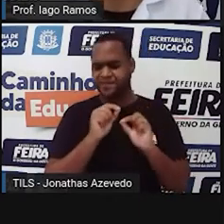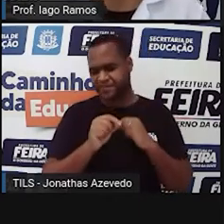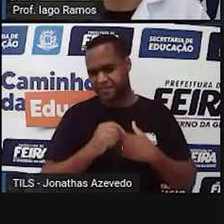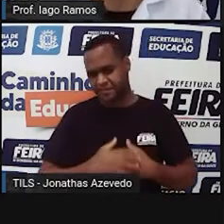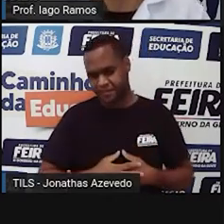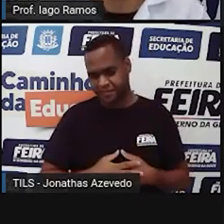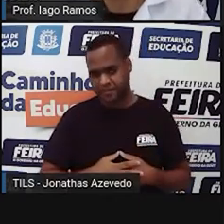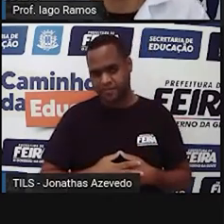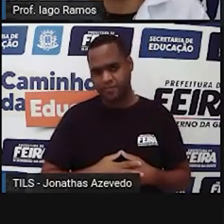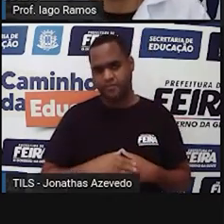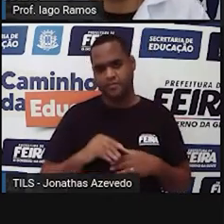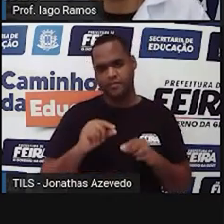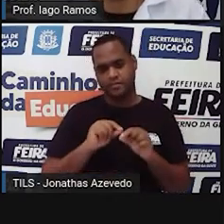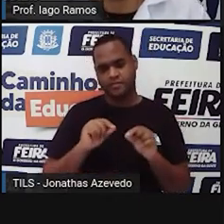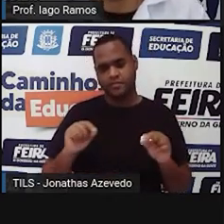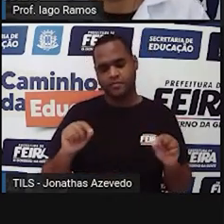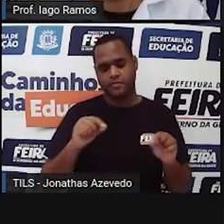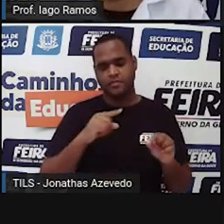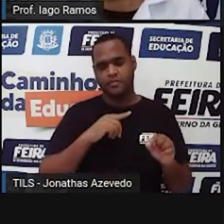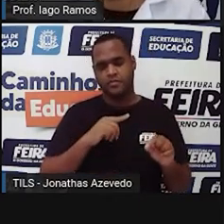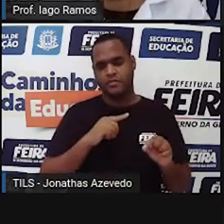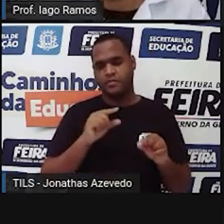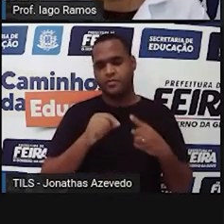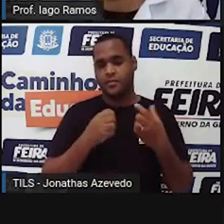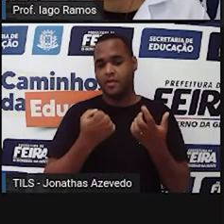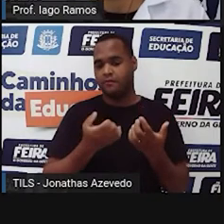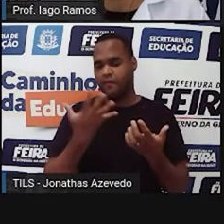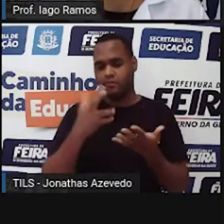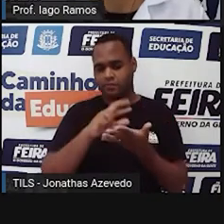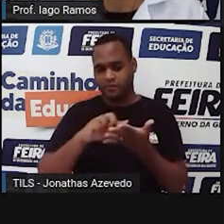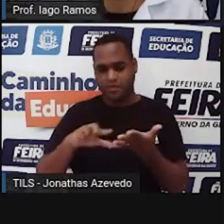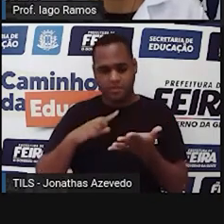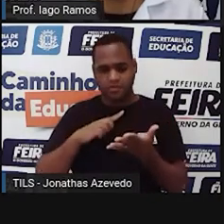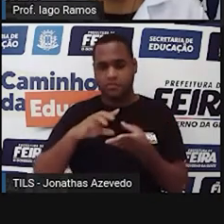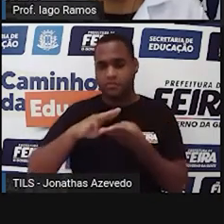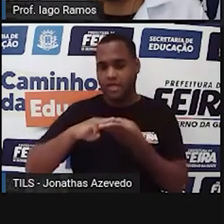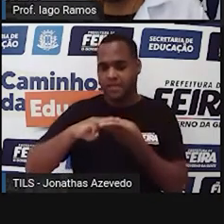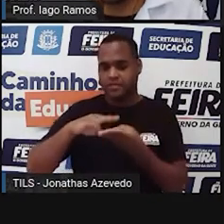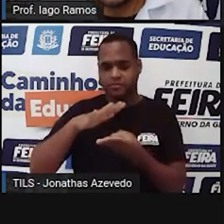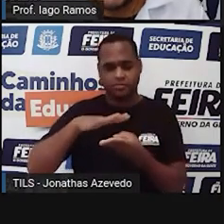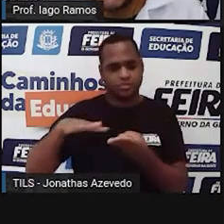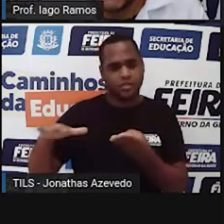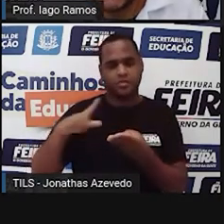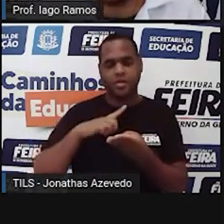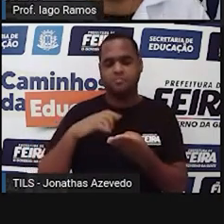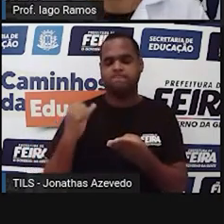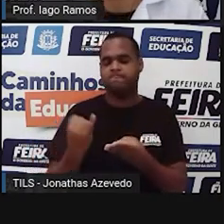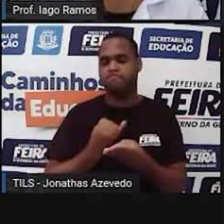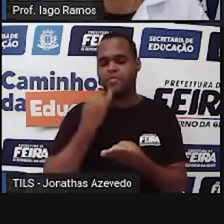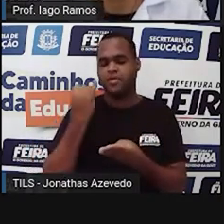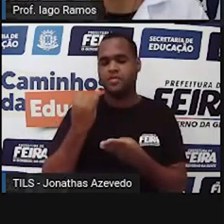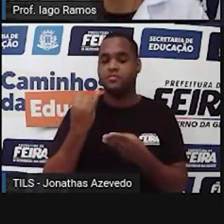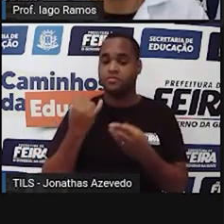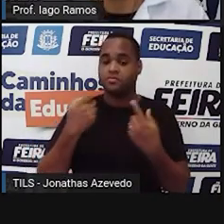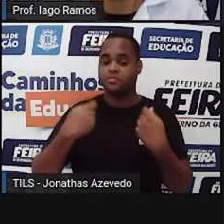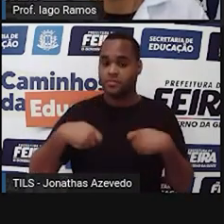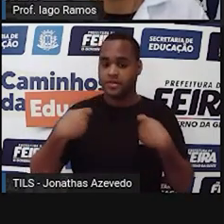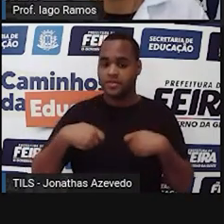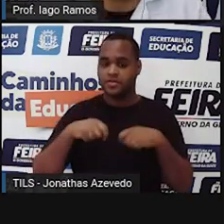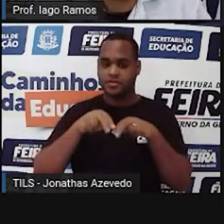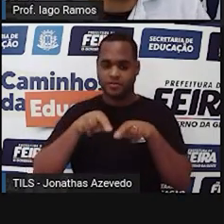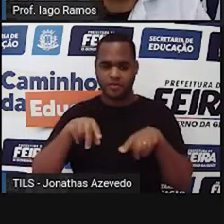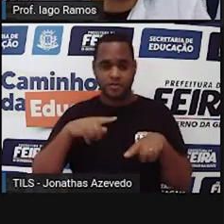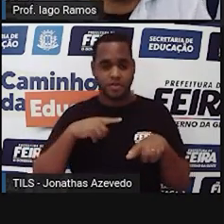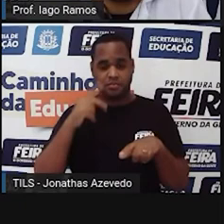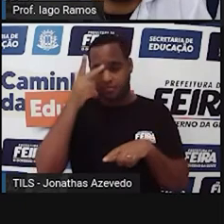medir surgiu como na maioria das coisas que surgiram na matemática, como uma necessidade que o ser humano